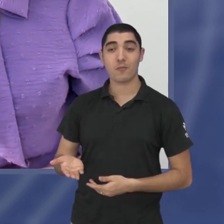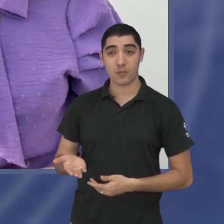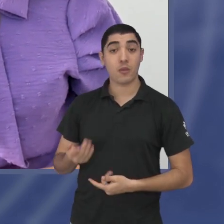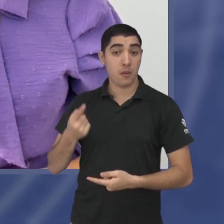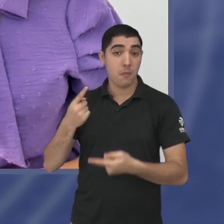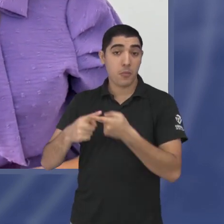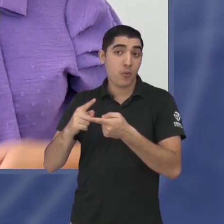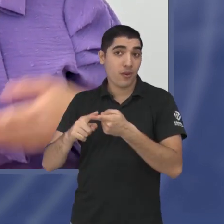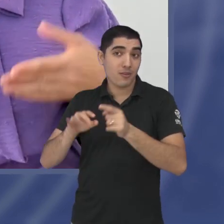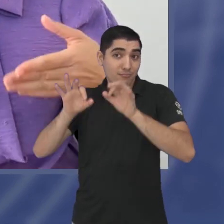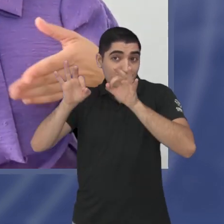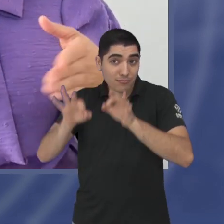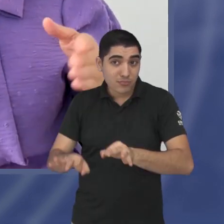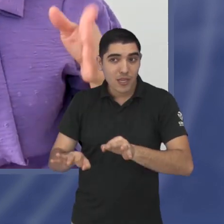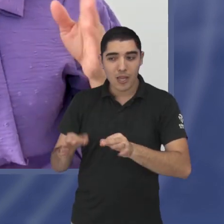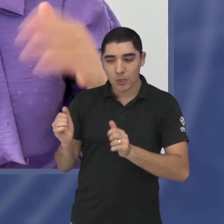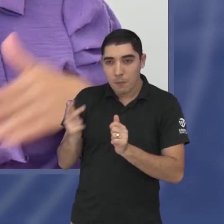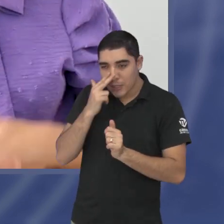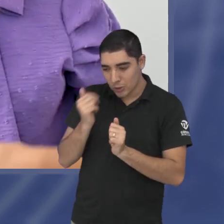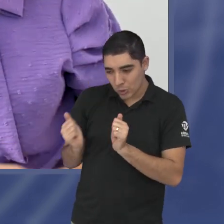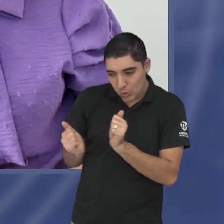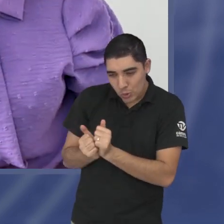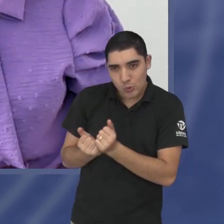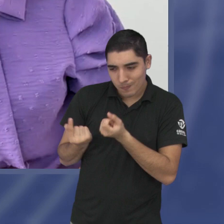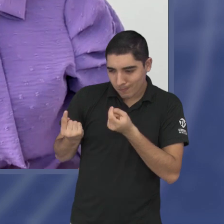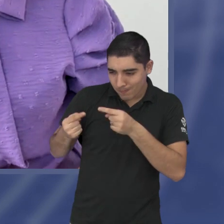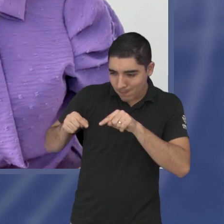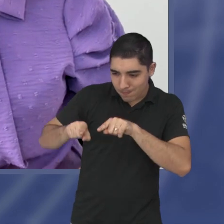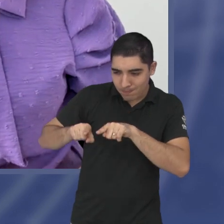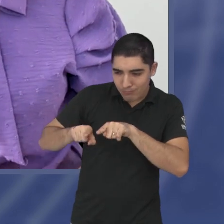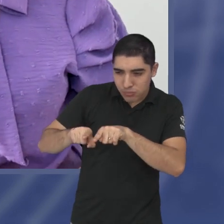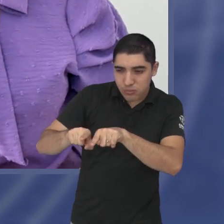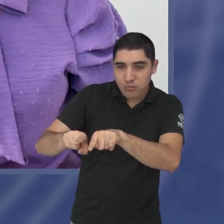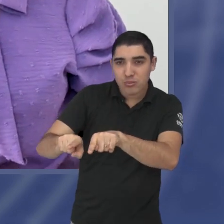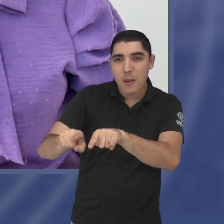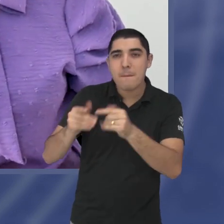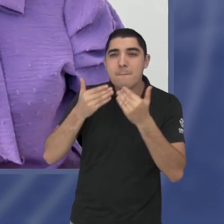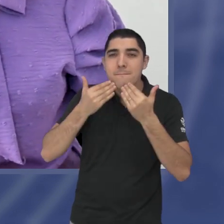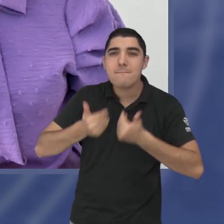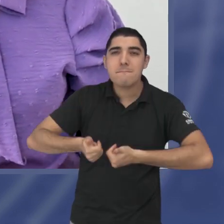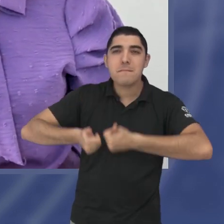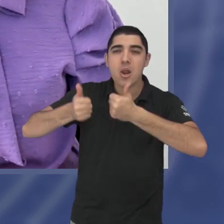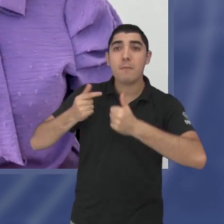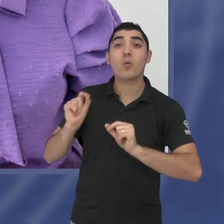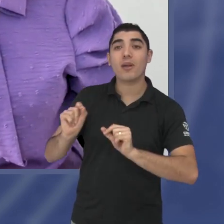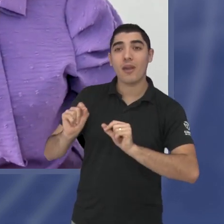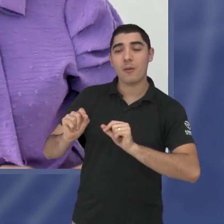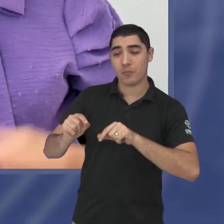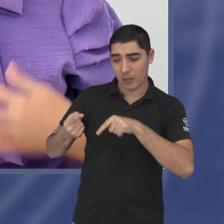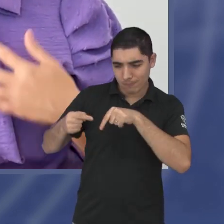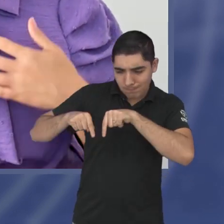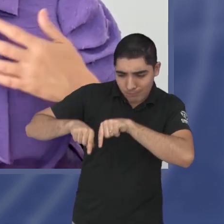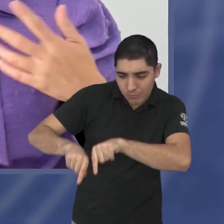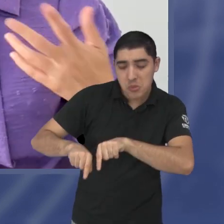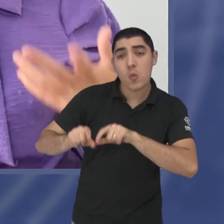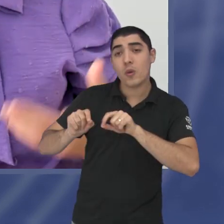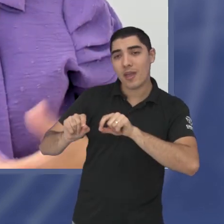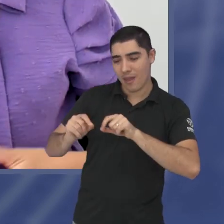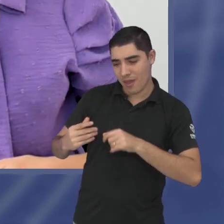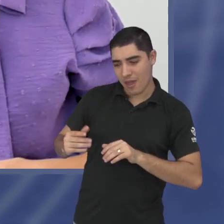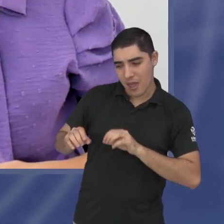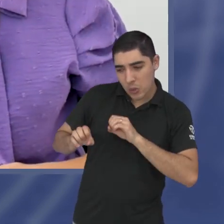certamente vocês vão juntos encontrar um melhor caminho possível para a educação tanto no seu familiar